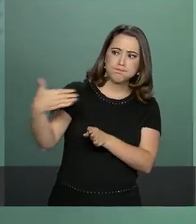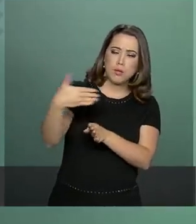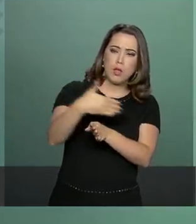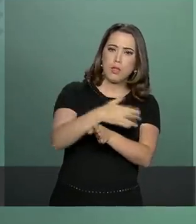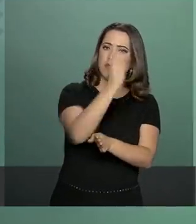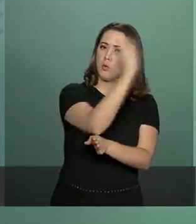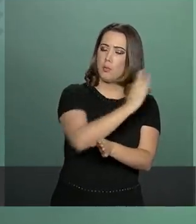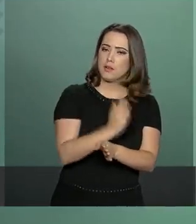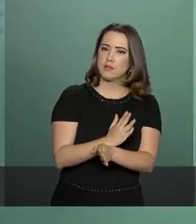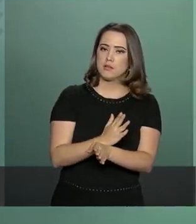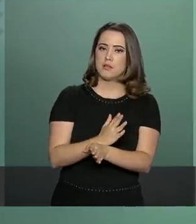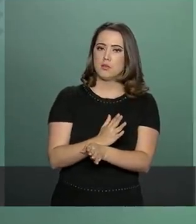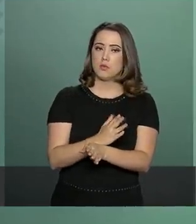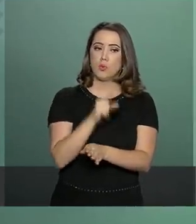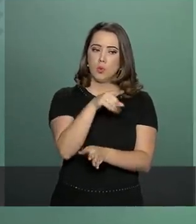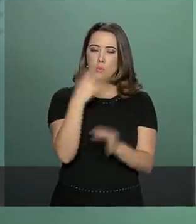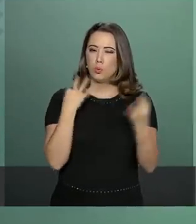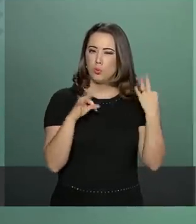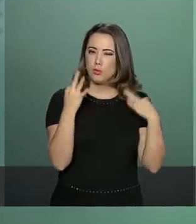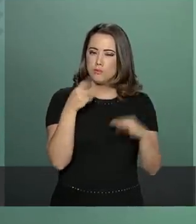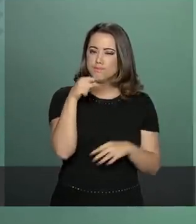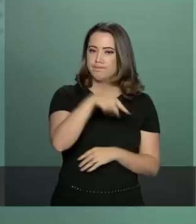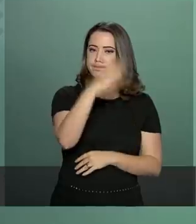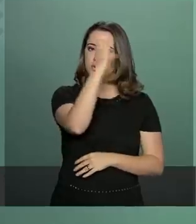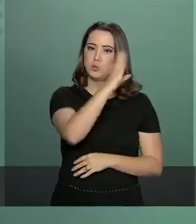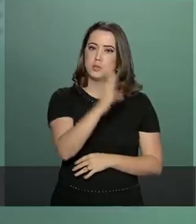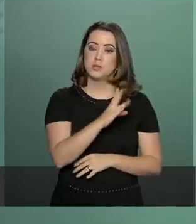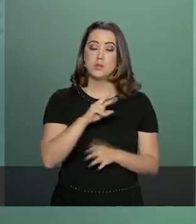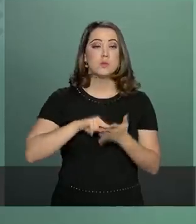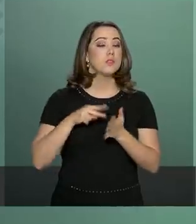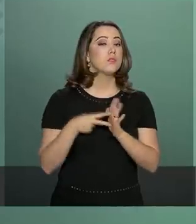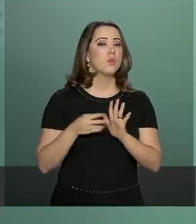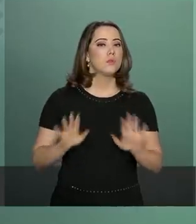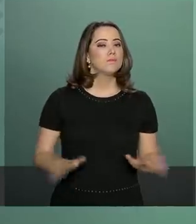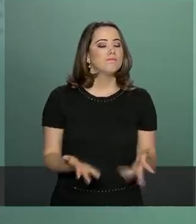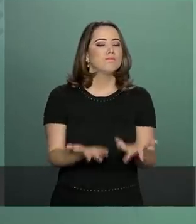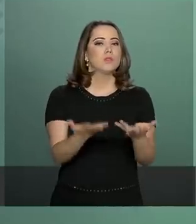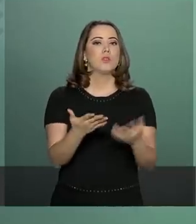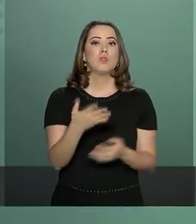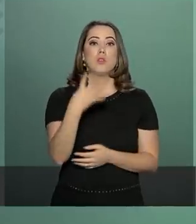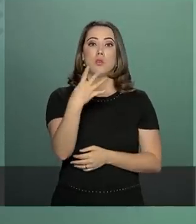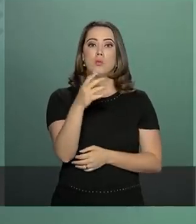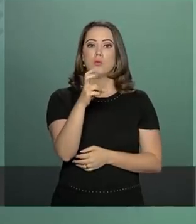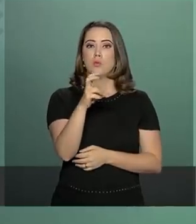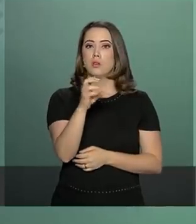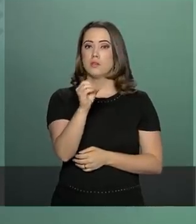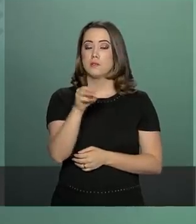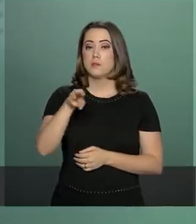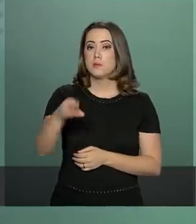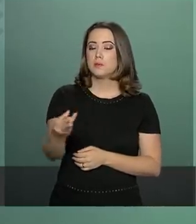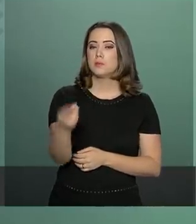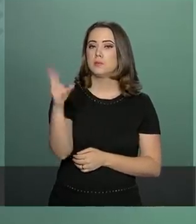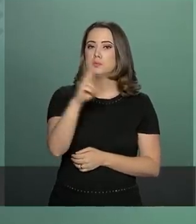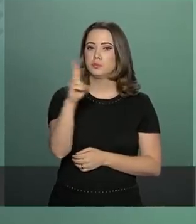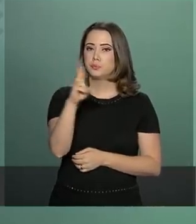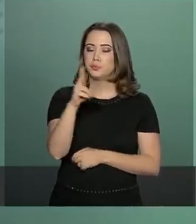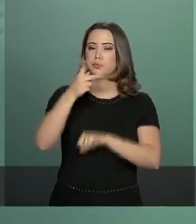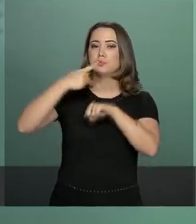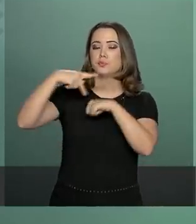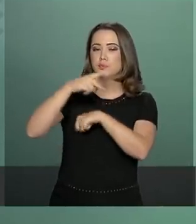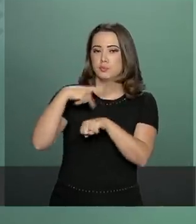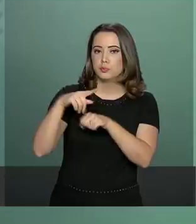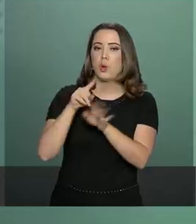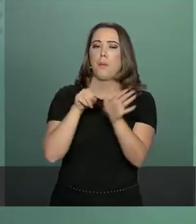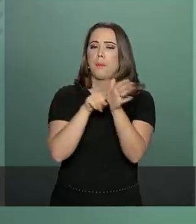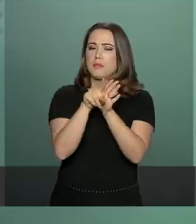resultou em uma injeção de 450 milhões no país, segundo